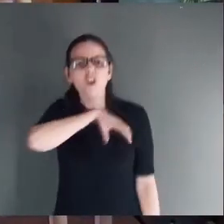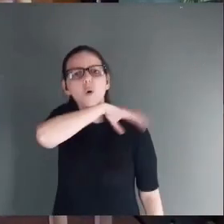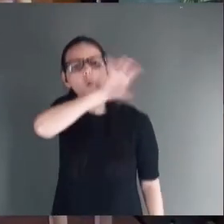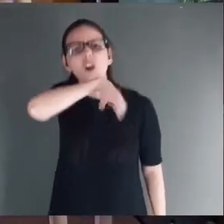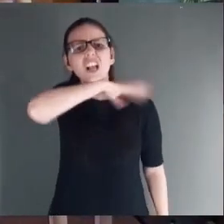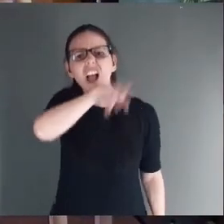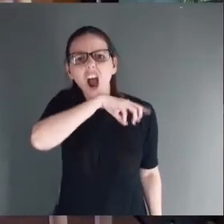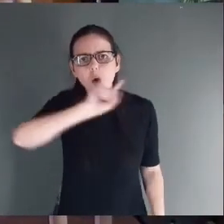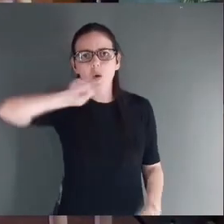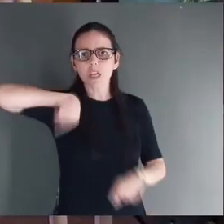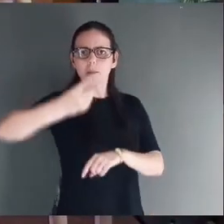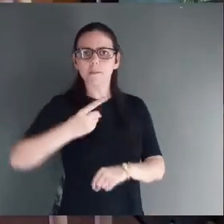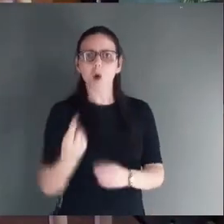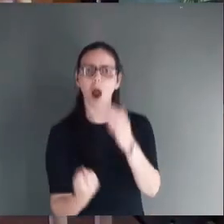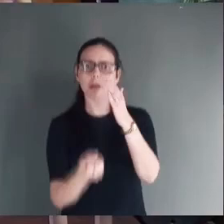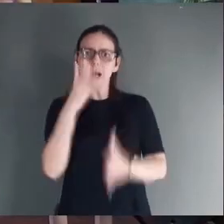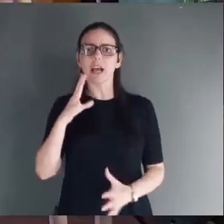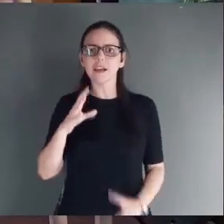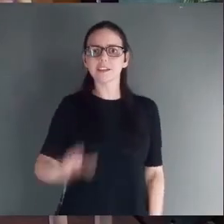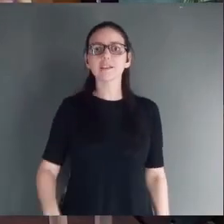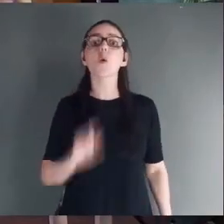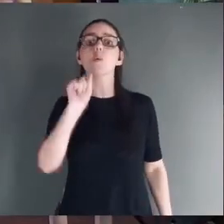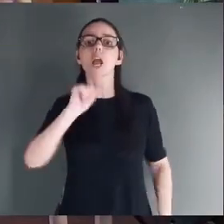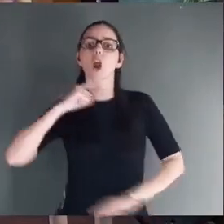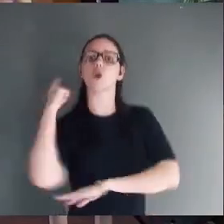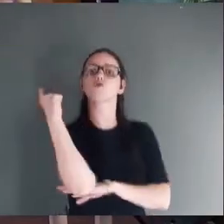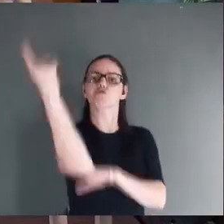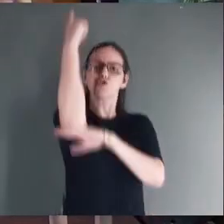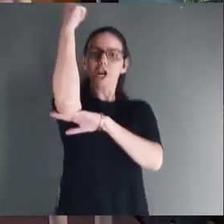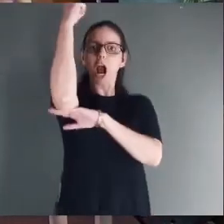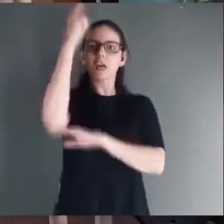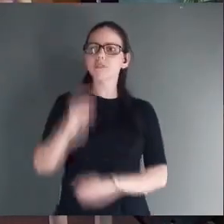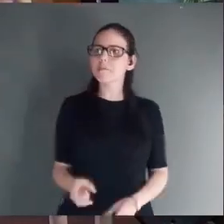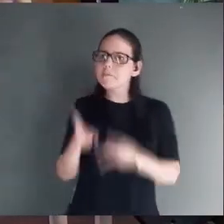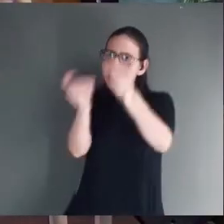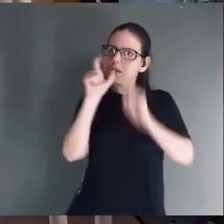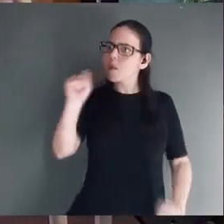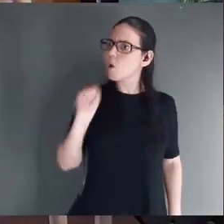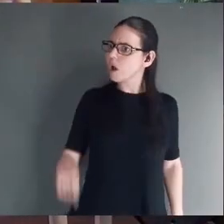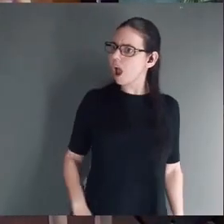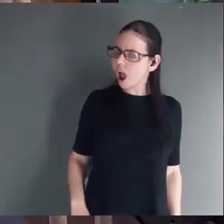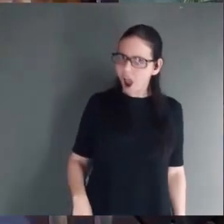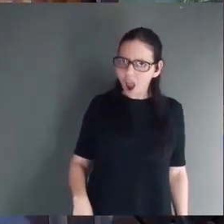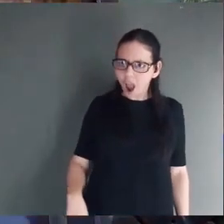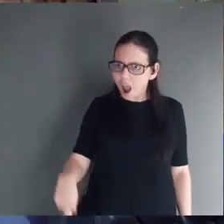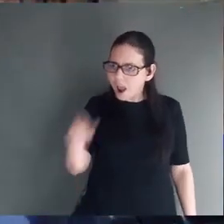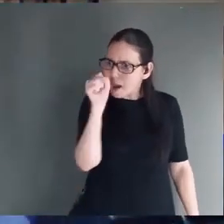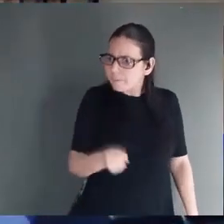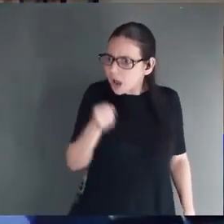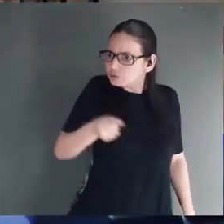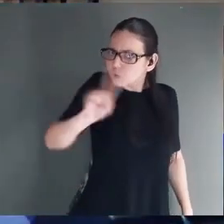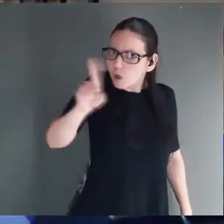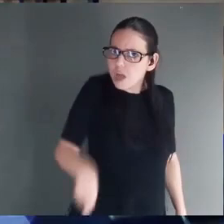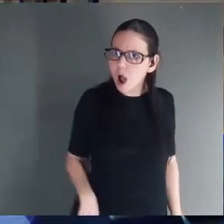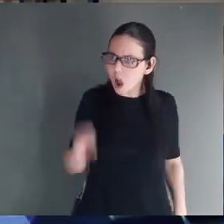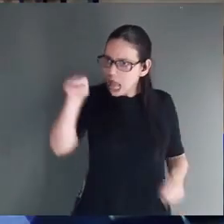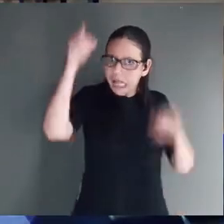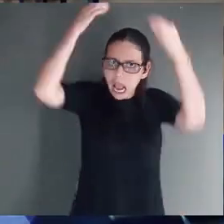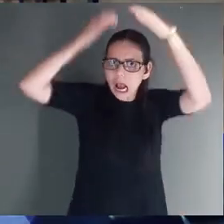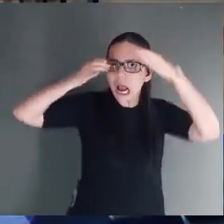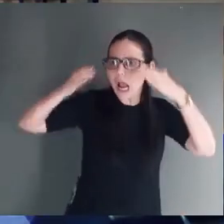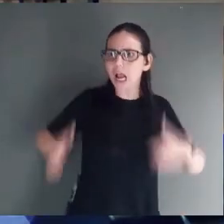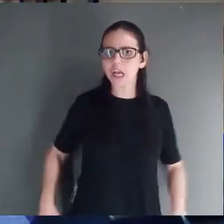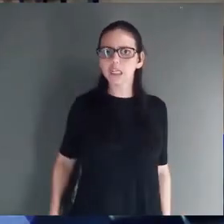até que aparece um gigante. Eles puderam ver. Que havia um rei disfarçado de pastor. Ele